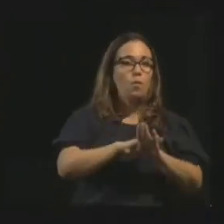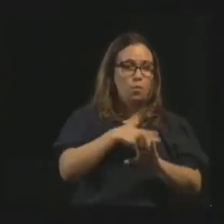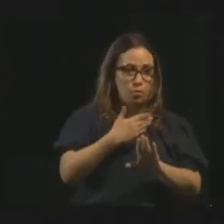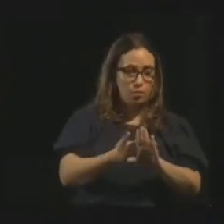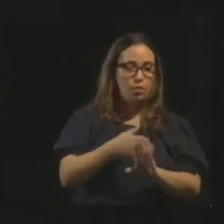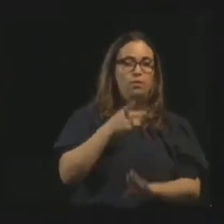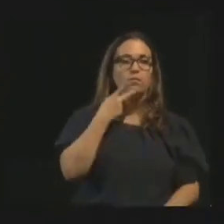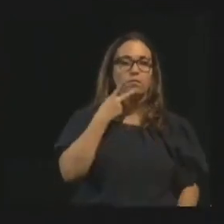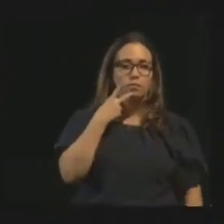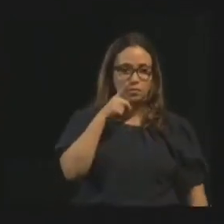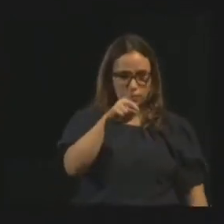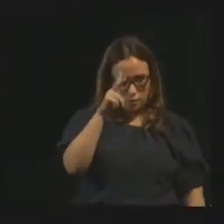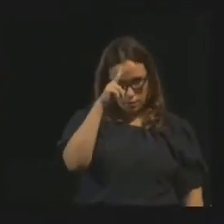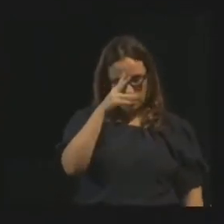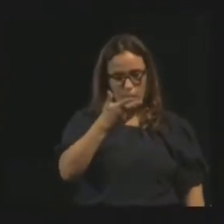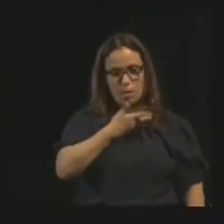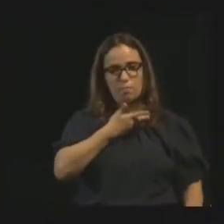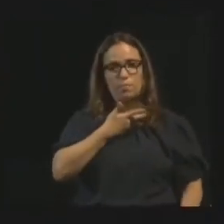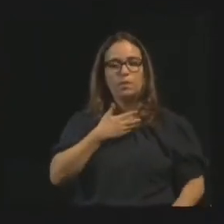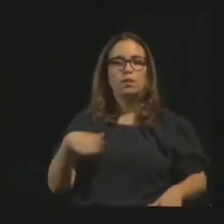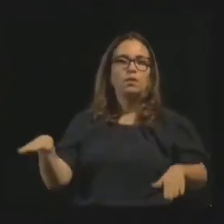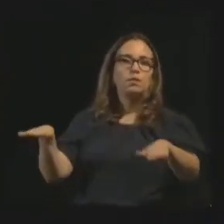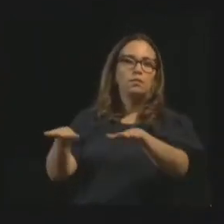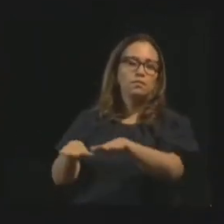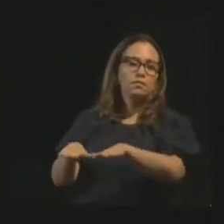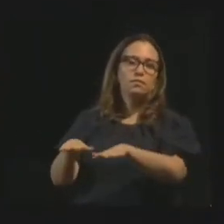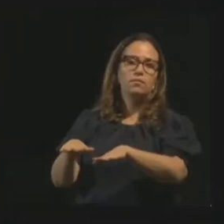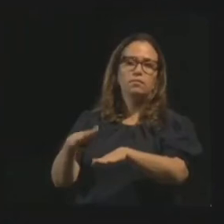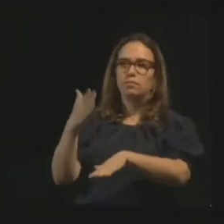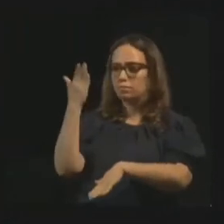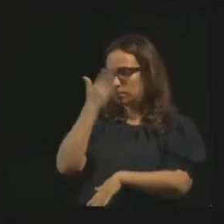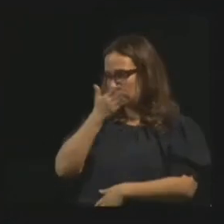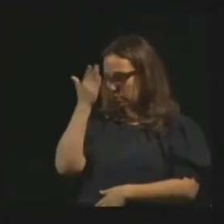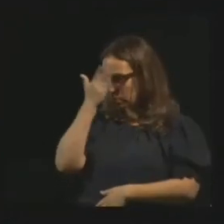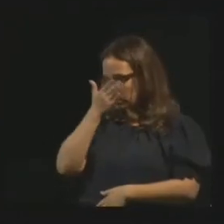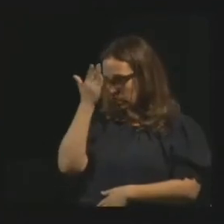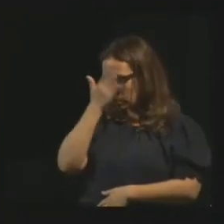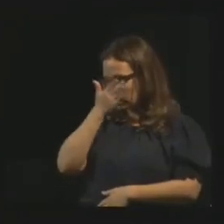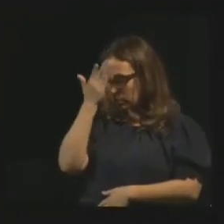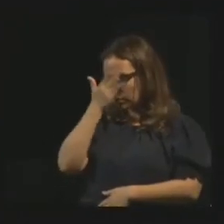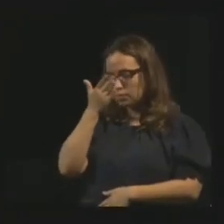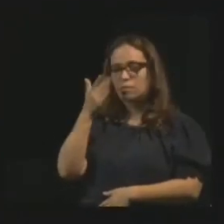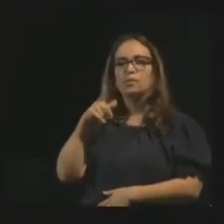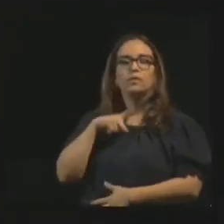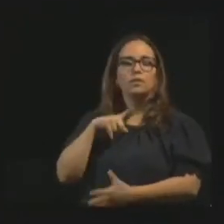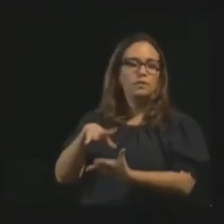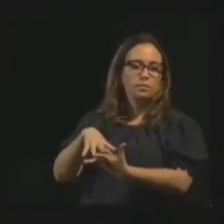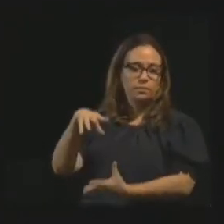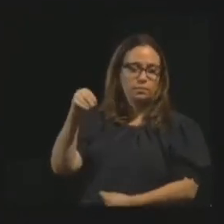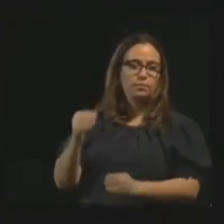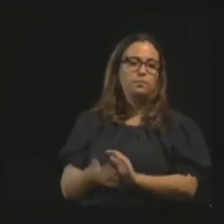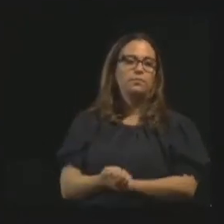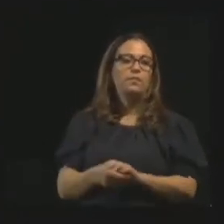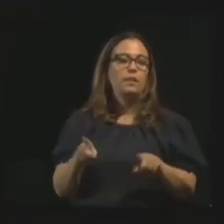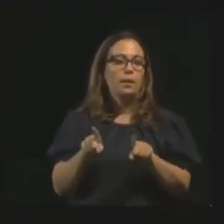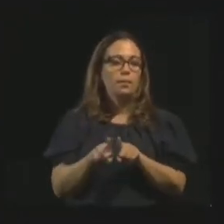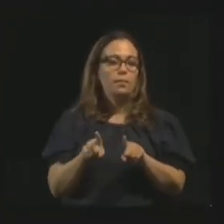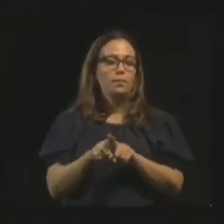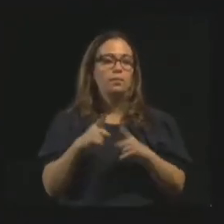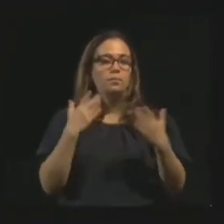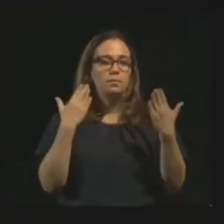você tinha, assim, uma amigazinha invisível que ninguém enxergava, todo mundo ficava morrendo de medo da história. E os psicólogos